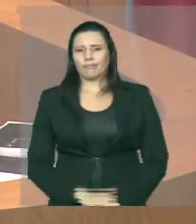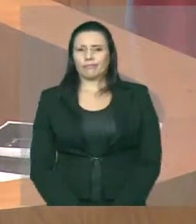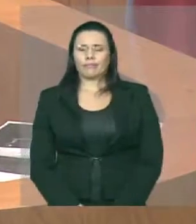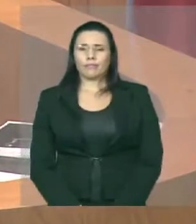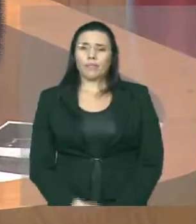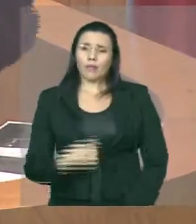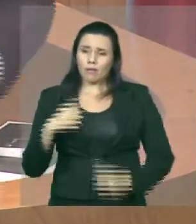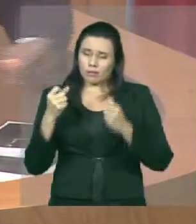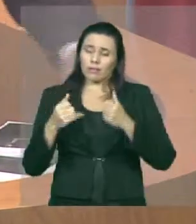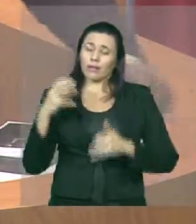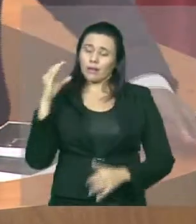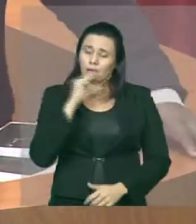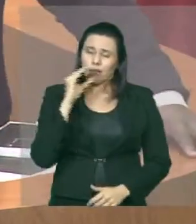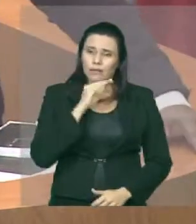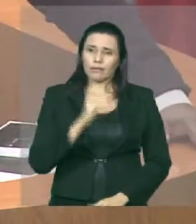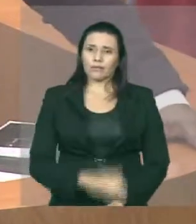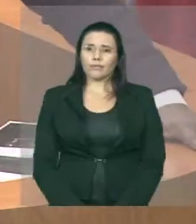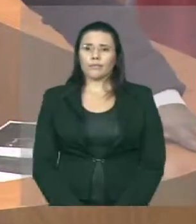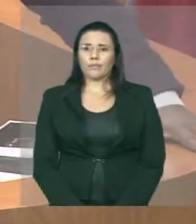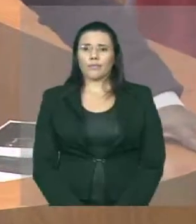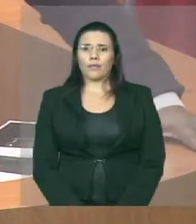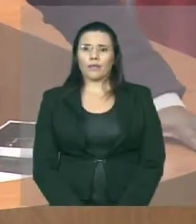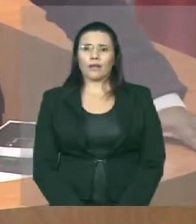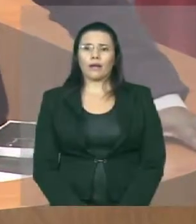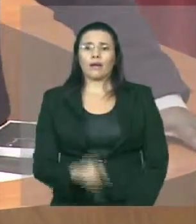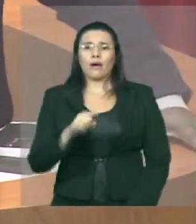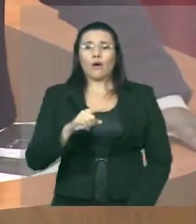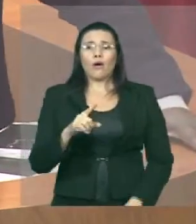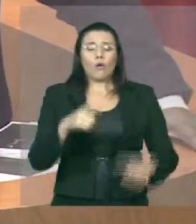aqui é o local onde os soldados tomam banho.